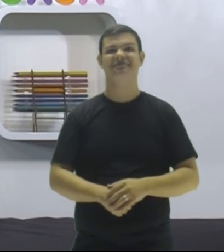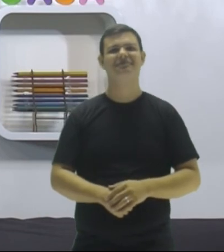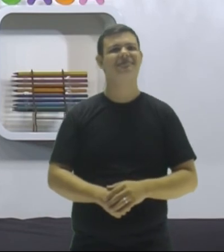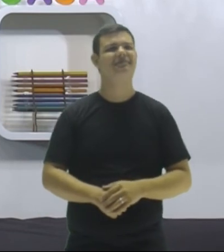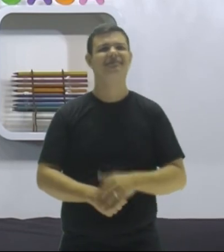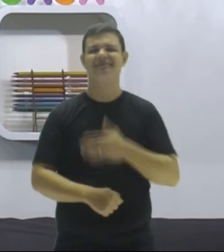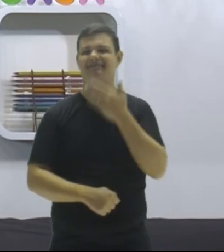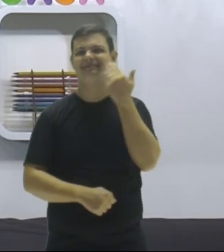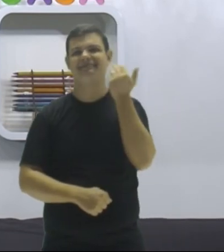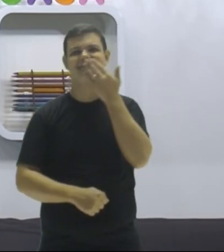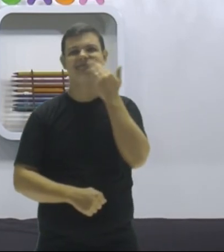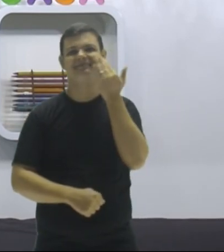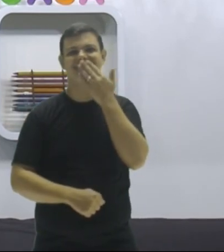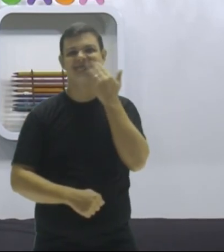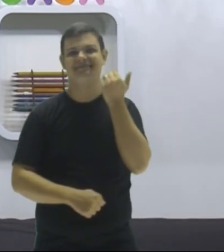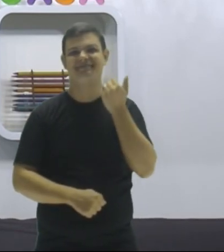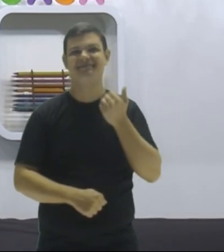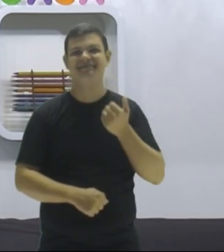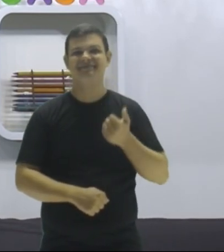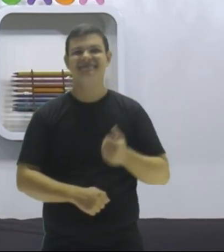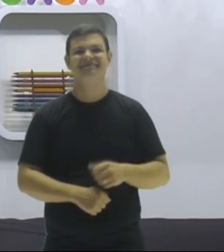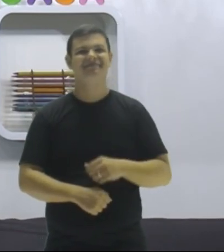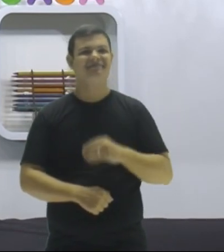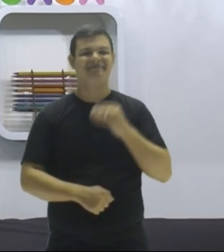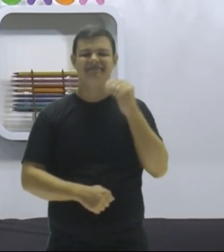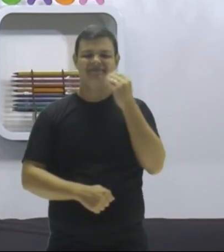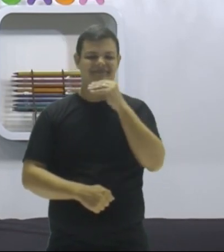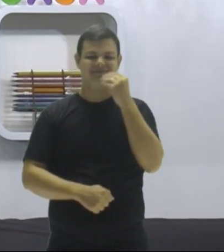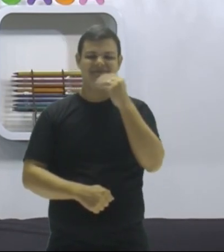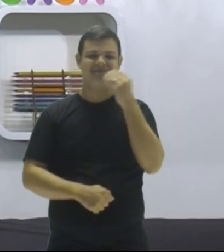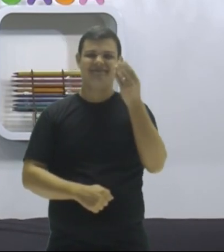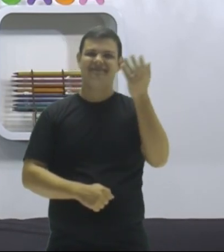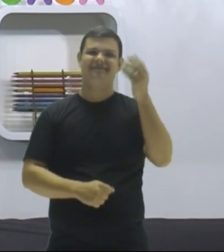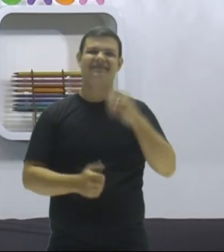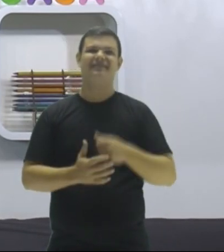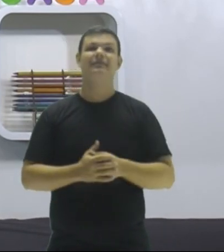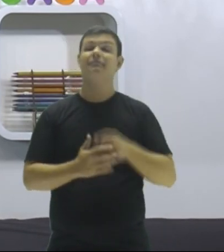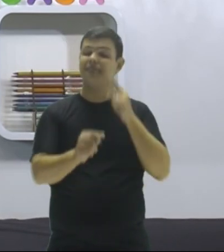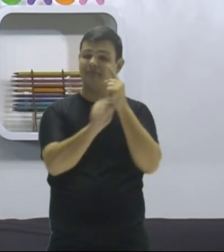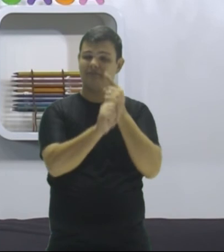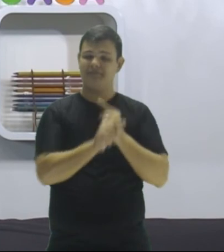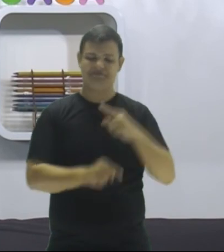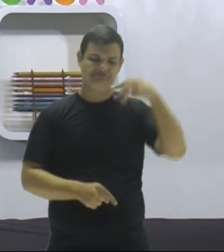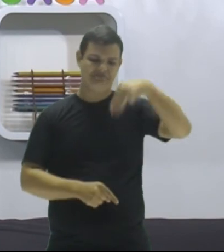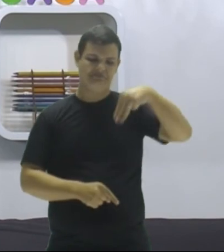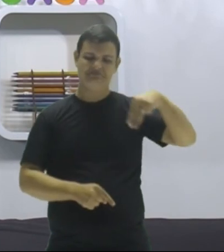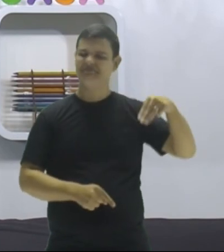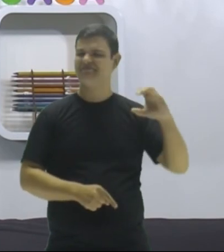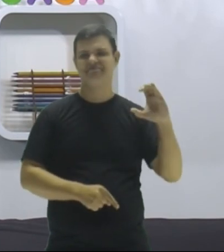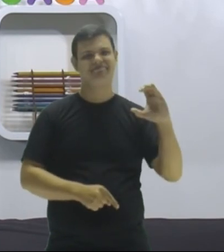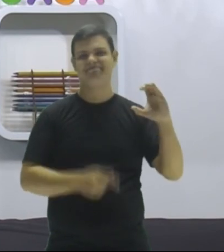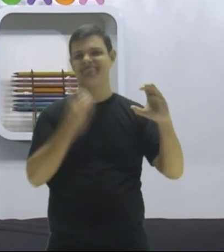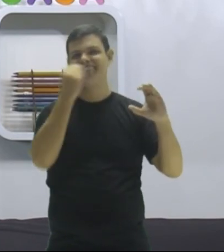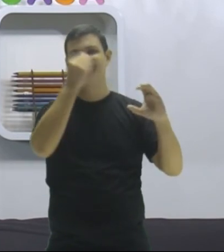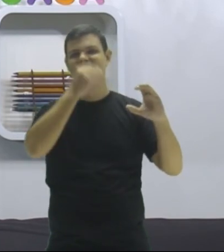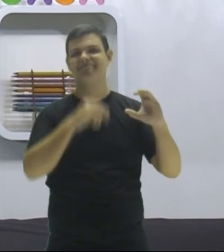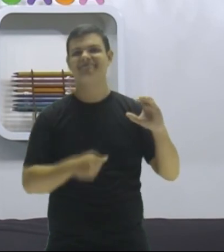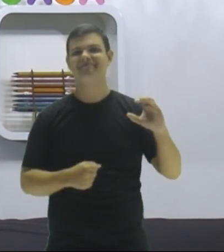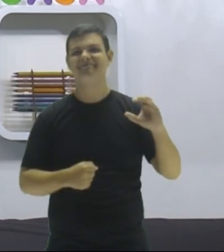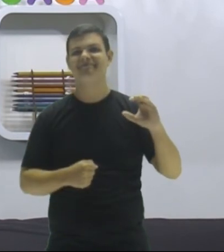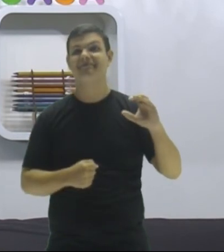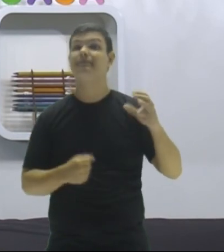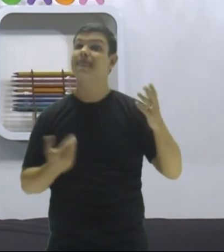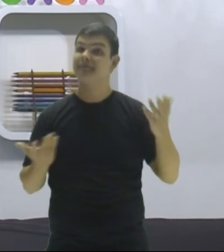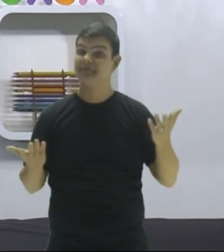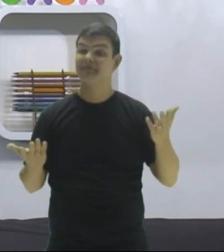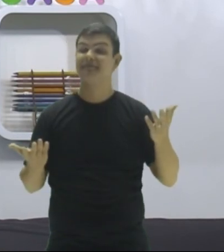Só filé, não é verdade? Pai d'égua, né? Tá muito fácil achar o menor múltiplo comum, tá ok? Então, pessoal,